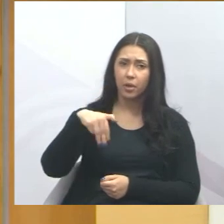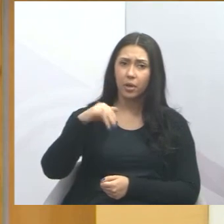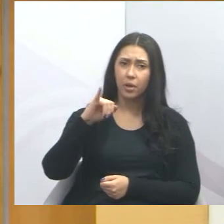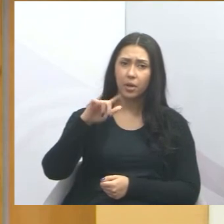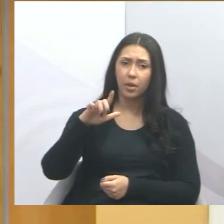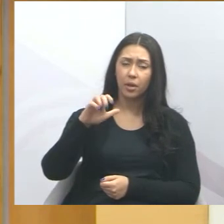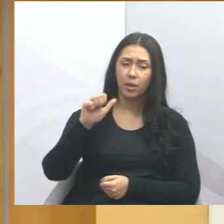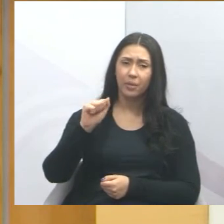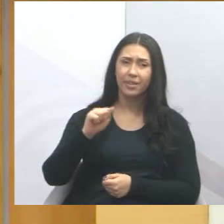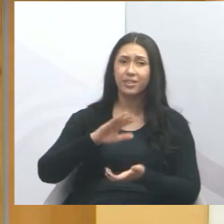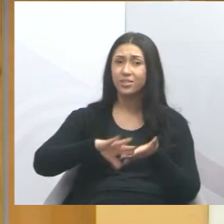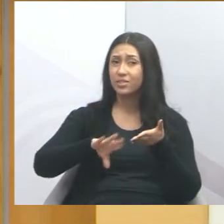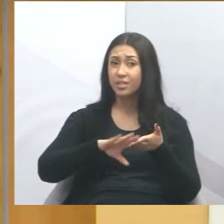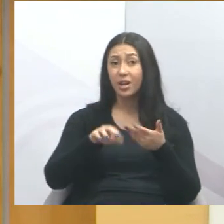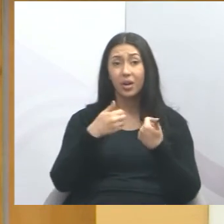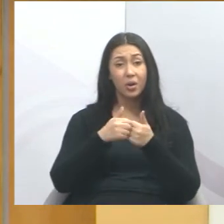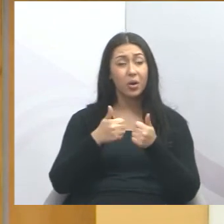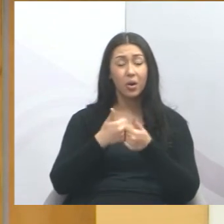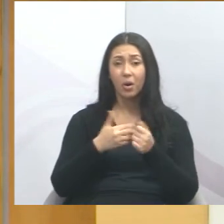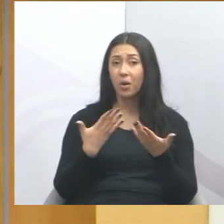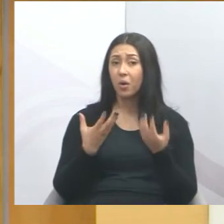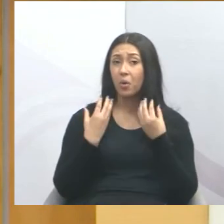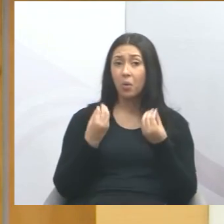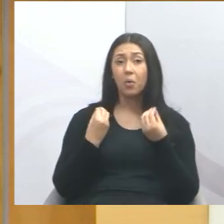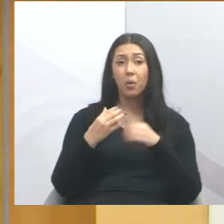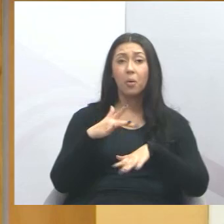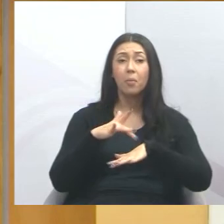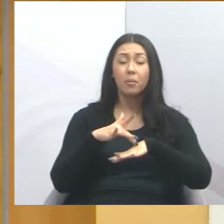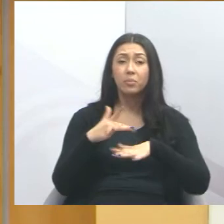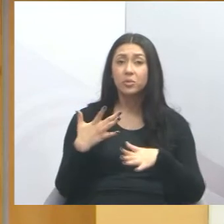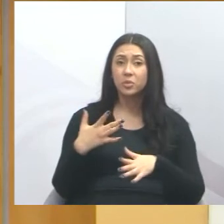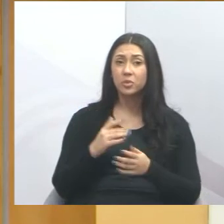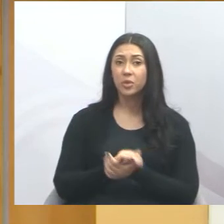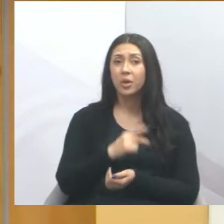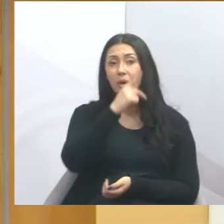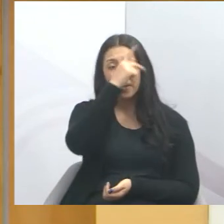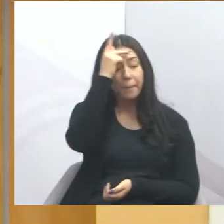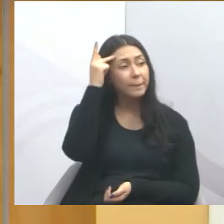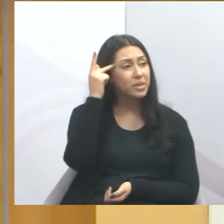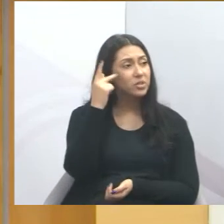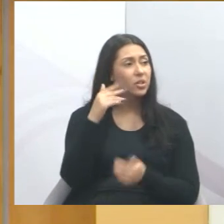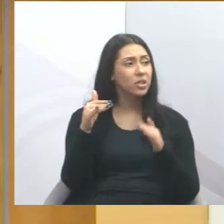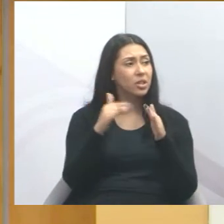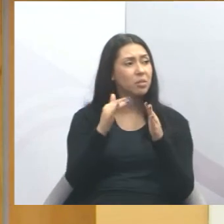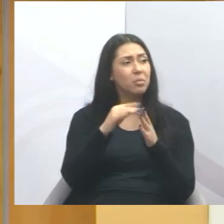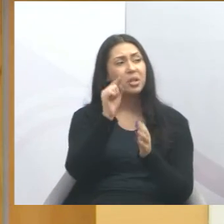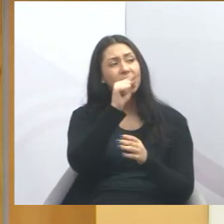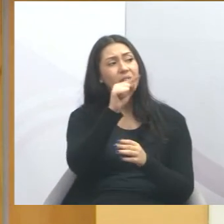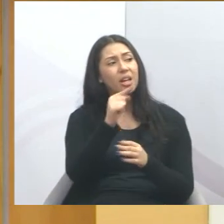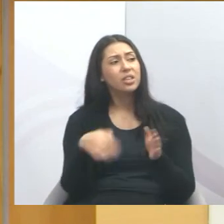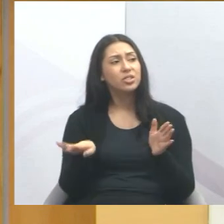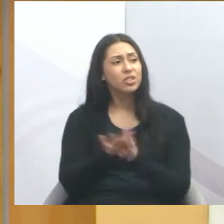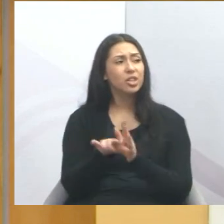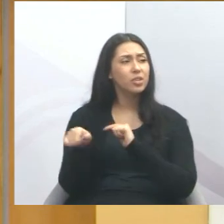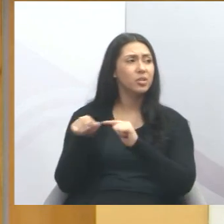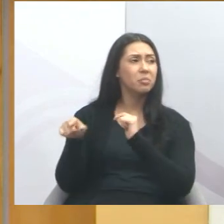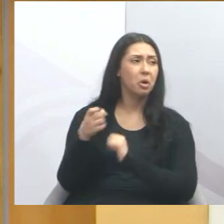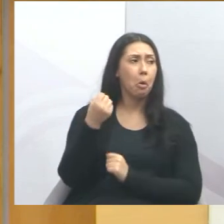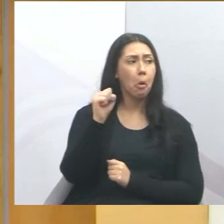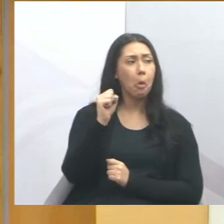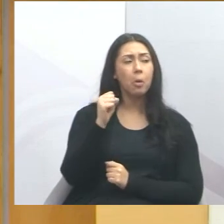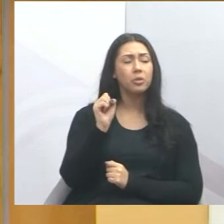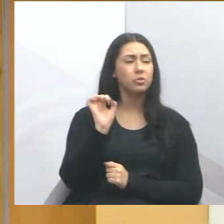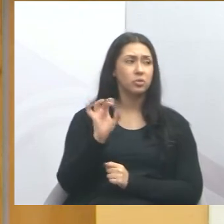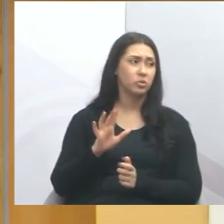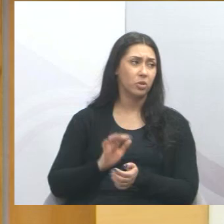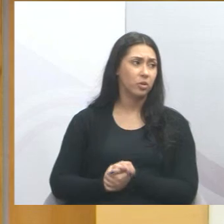de 5 e 5 e 40, isso é um absurdo, é dizer que quem mora no Emília só entra às 8 no emprego, e não é isso, então